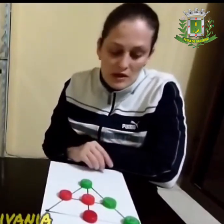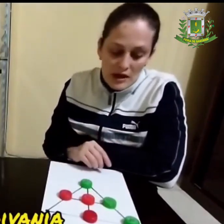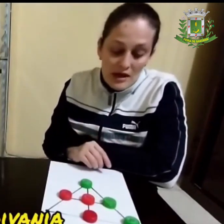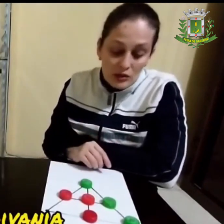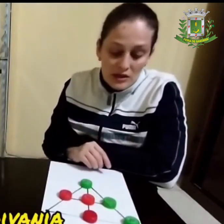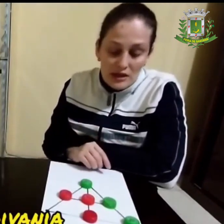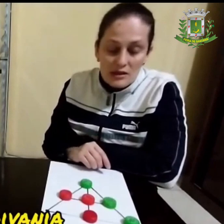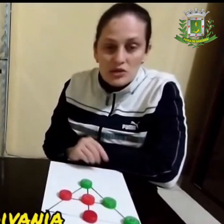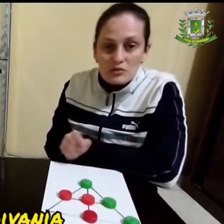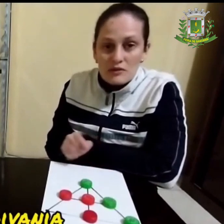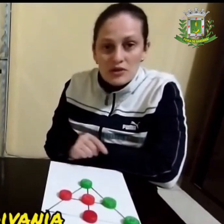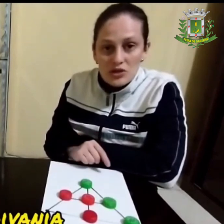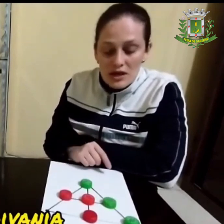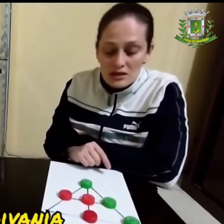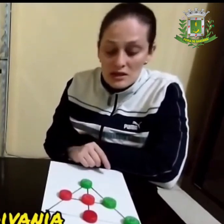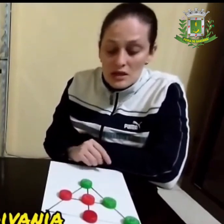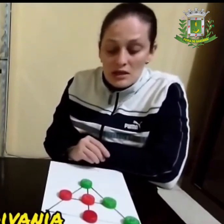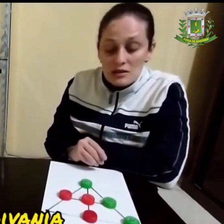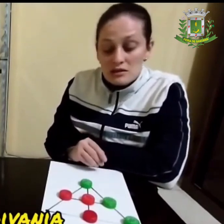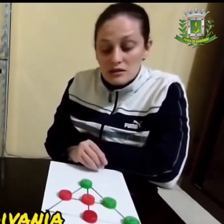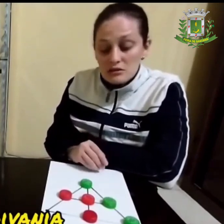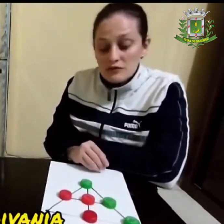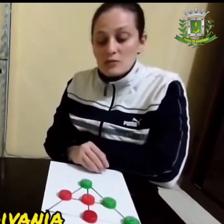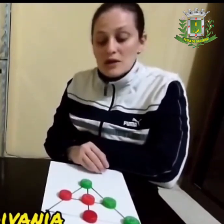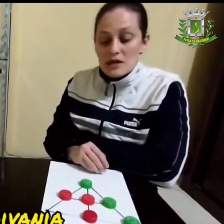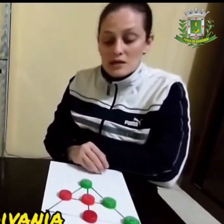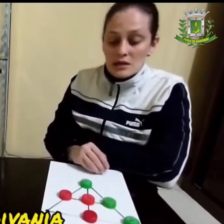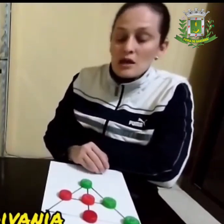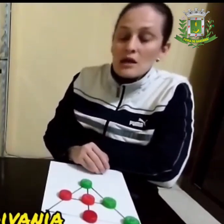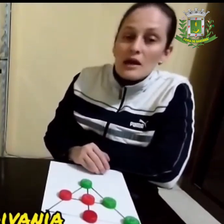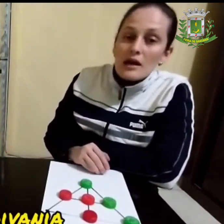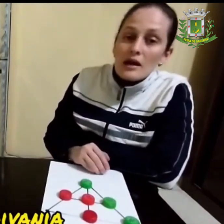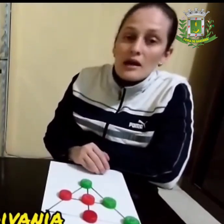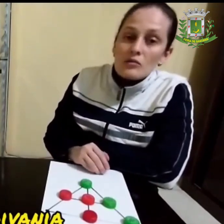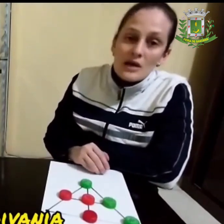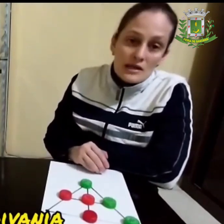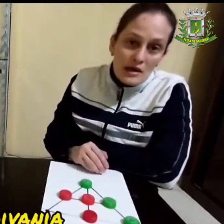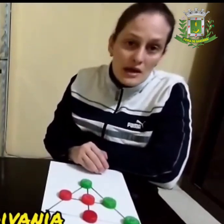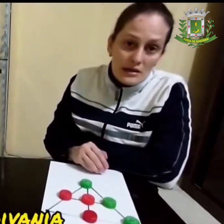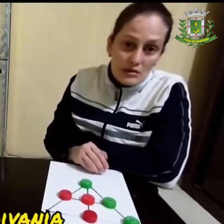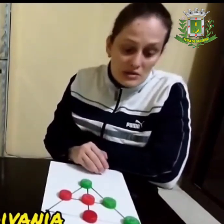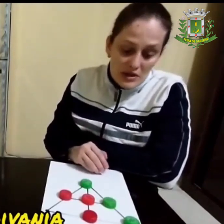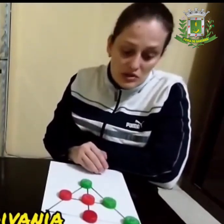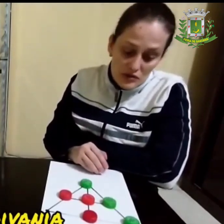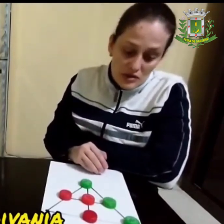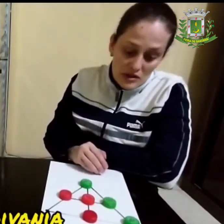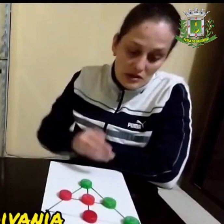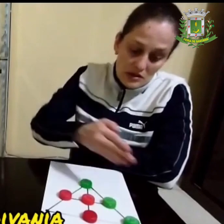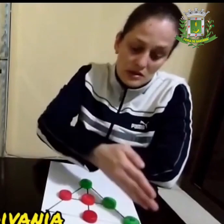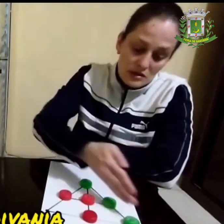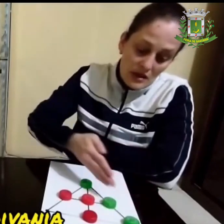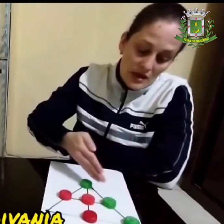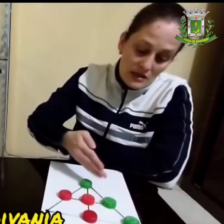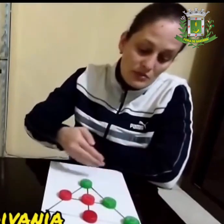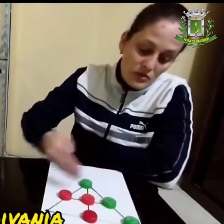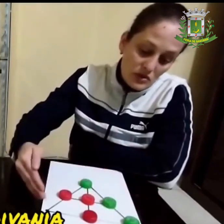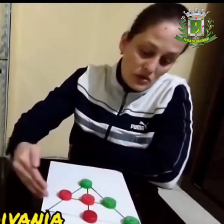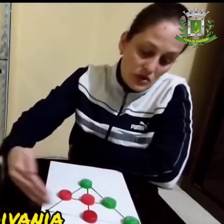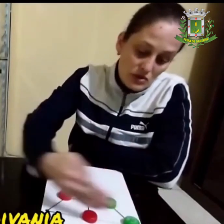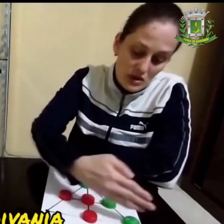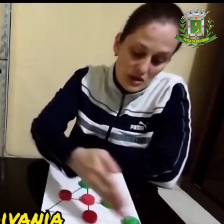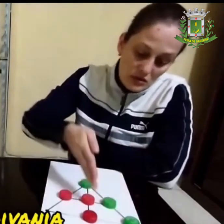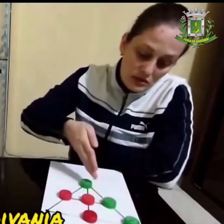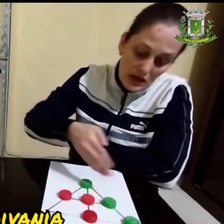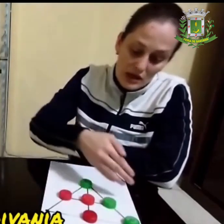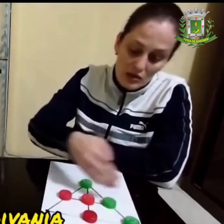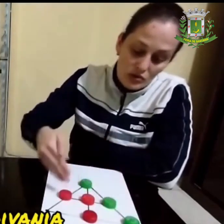e alternadamente uma vez de cada e tentando formar aí uma linha reta com as peças de vocês. Nessas